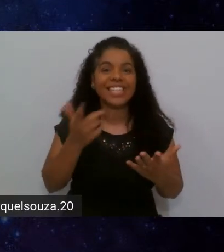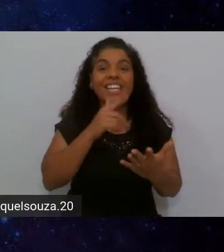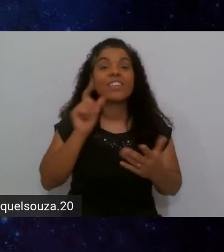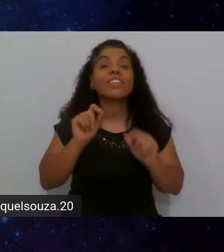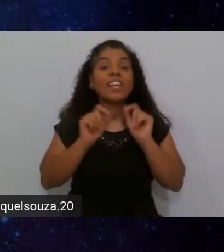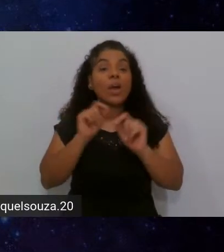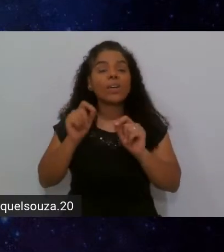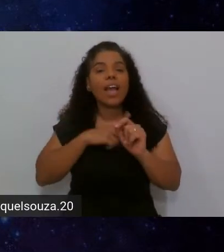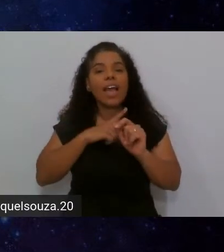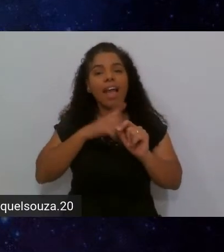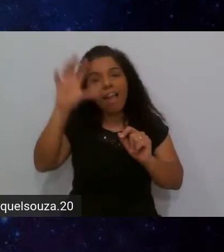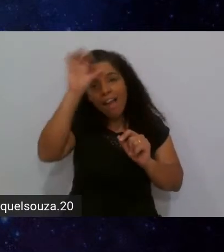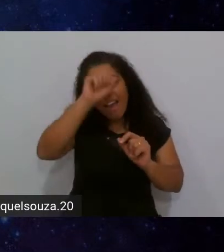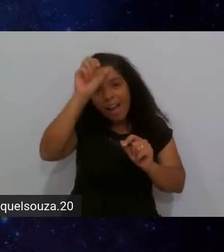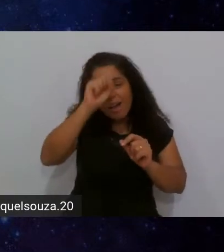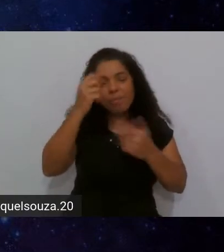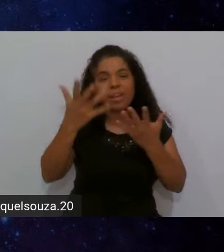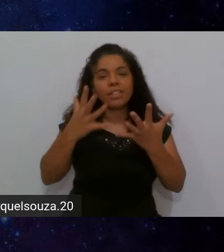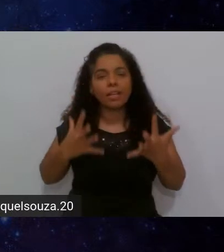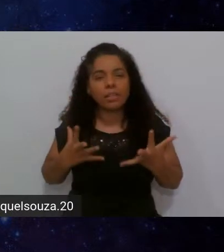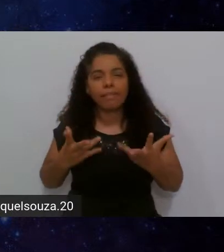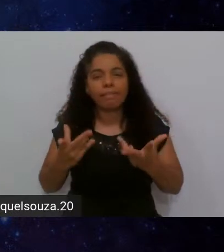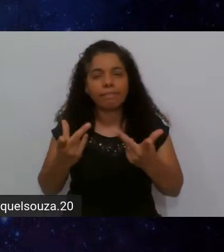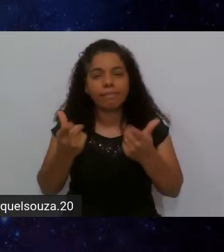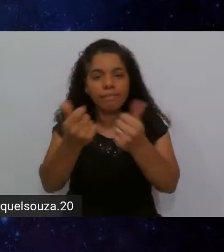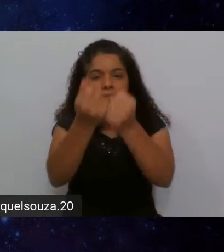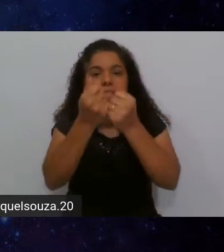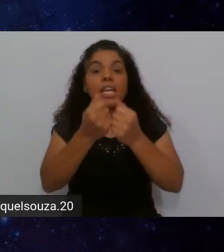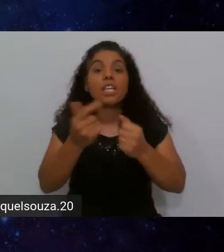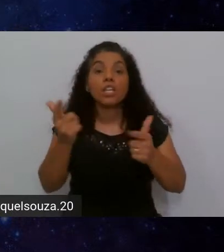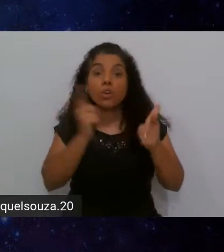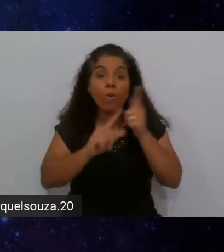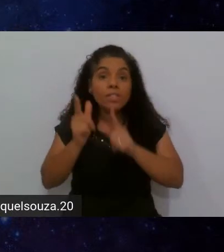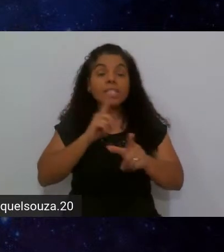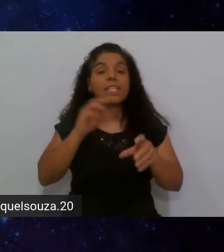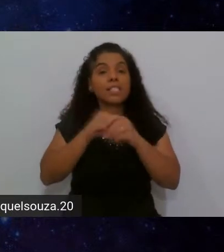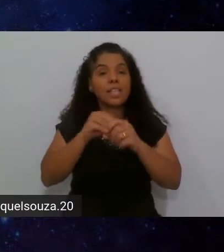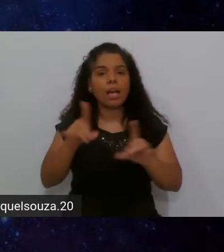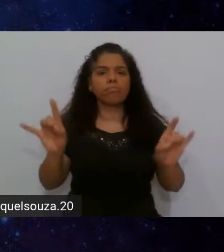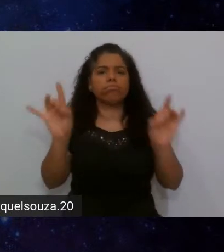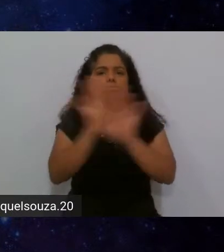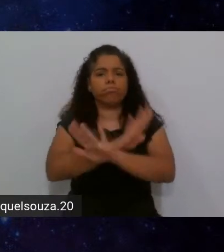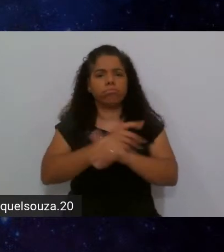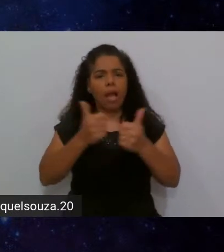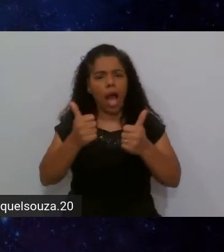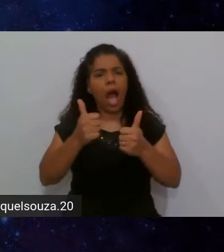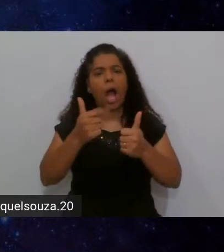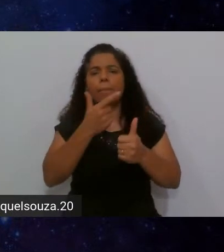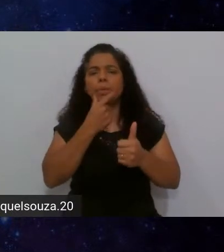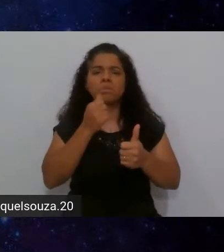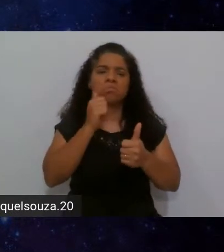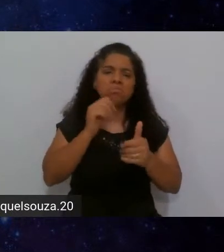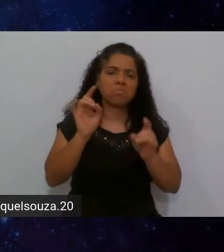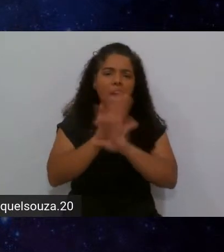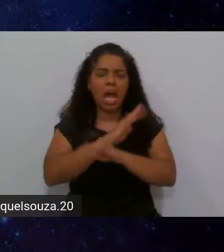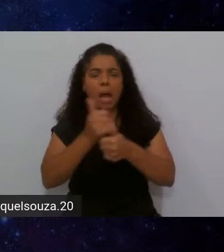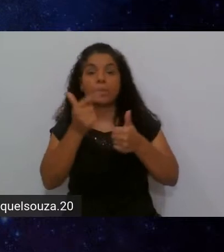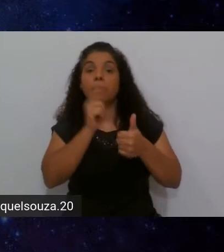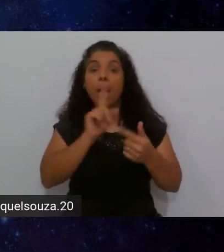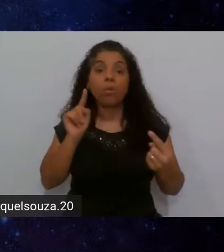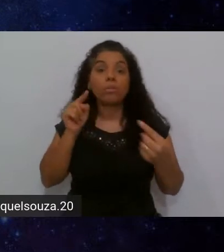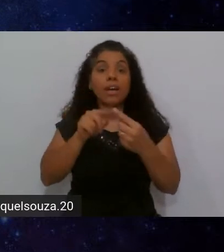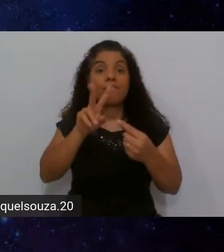é ali aprender então essa habilidade então conseguir estar ali apto apta para alcançar ali